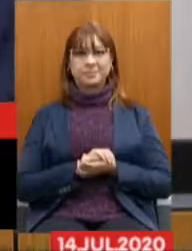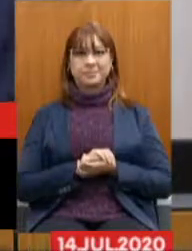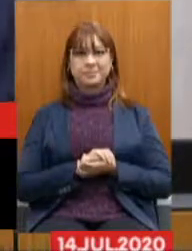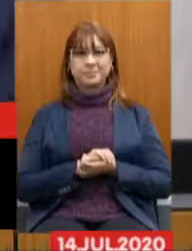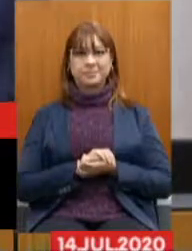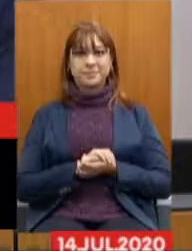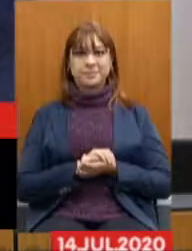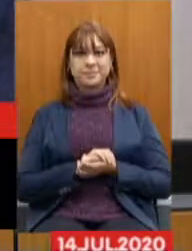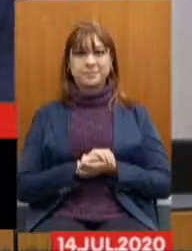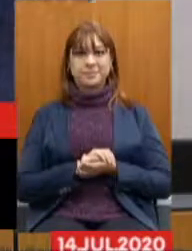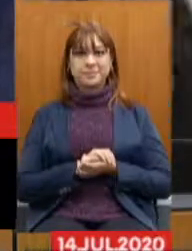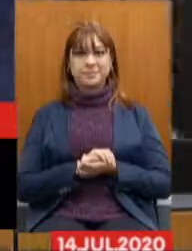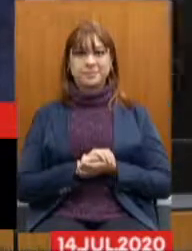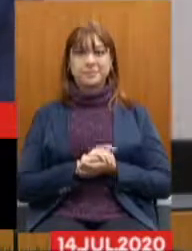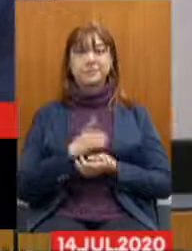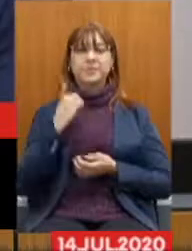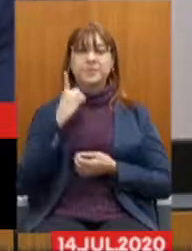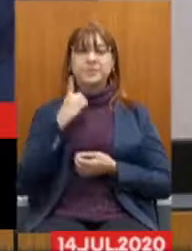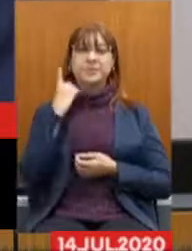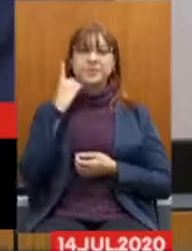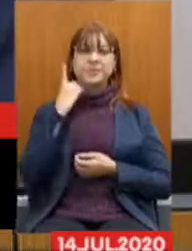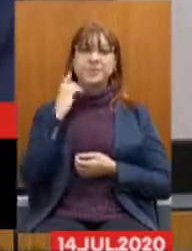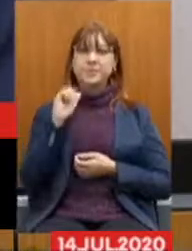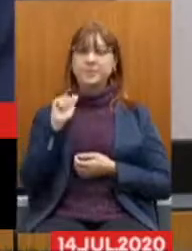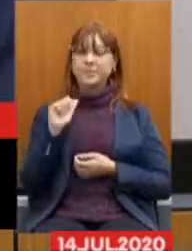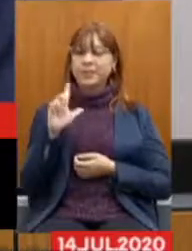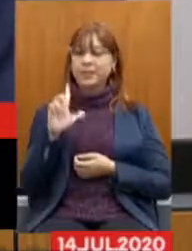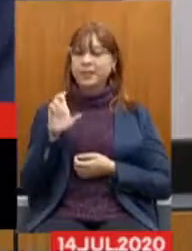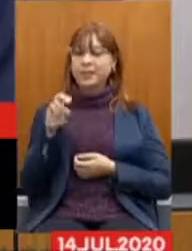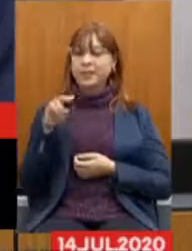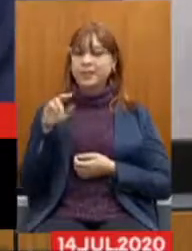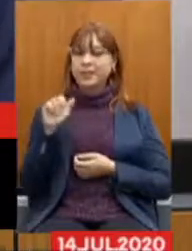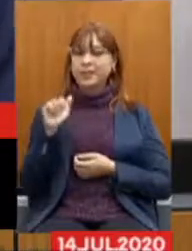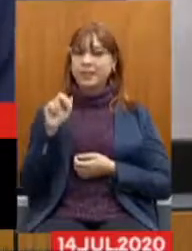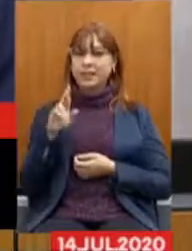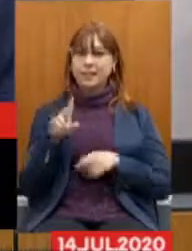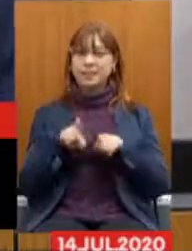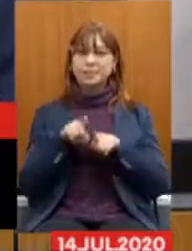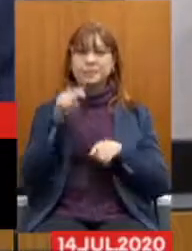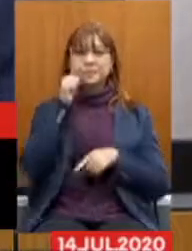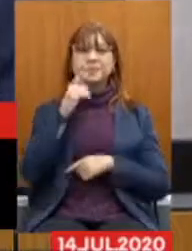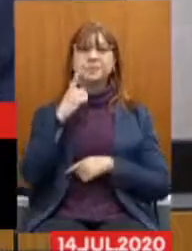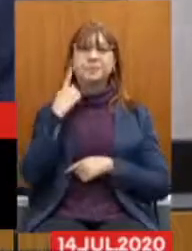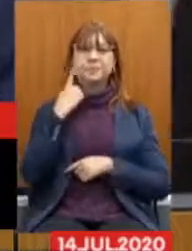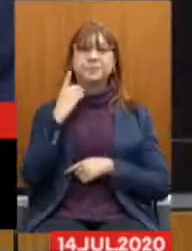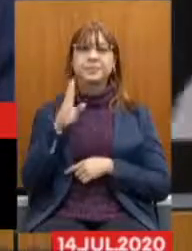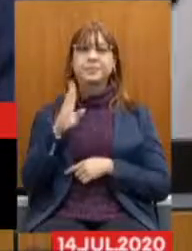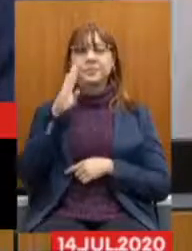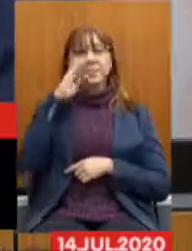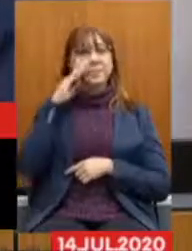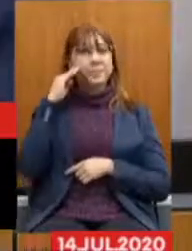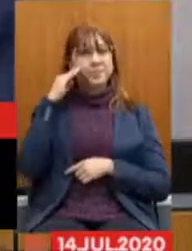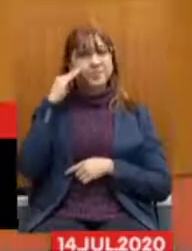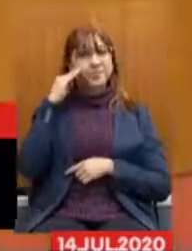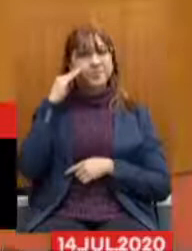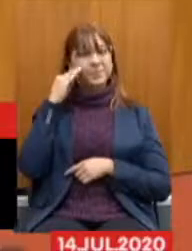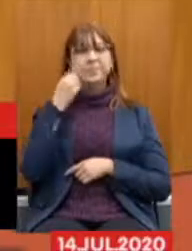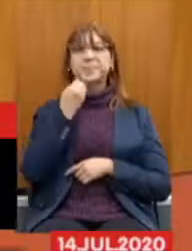Deputado Alencar, deputada Beatriz, bom dia para todos.